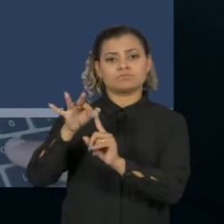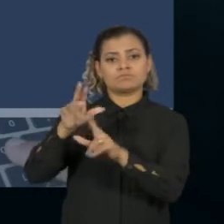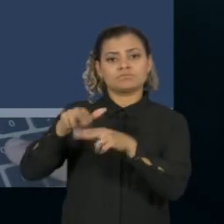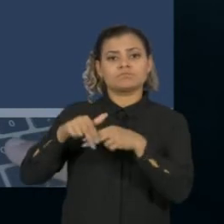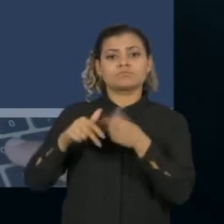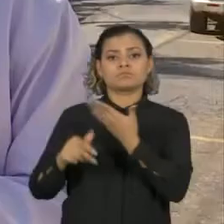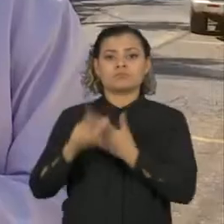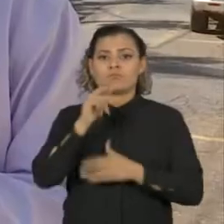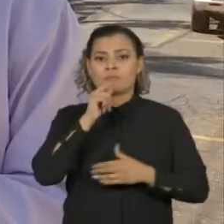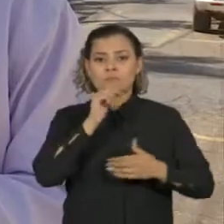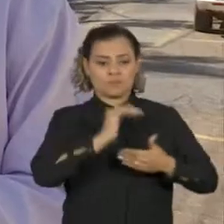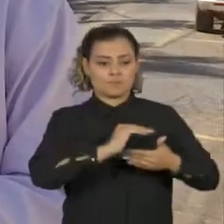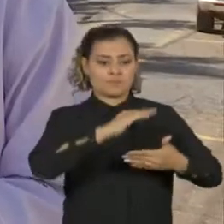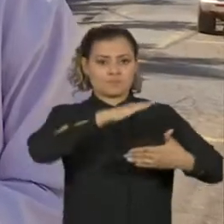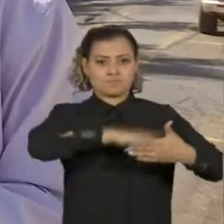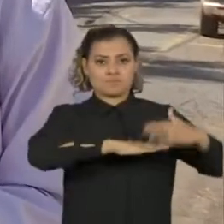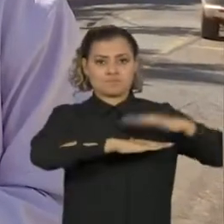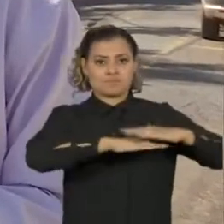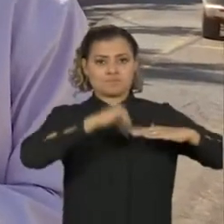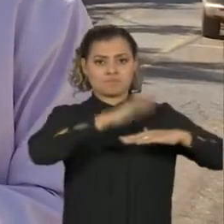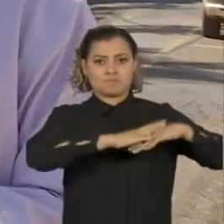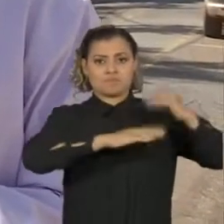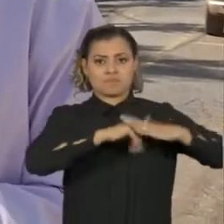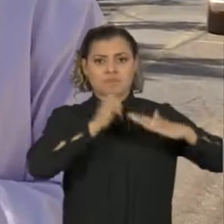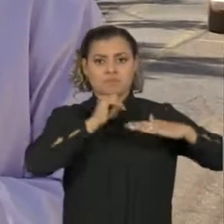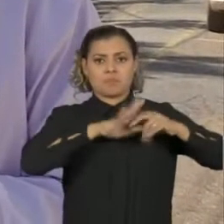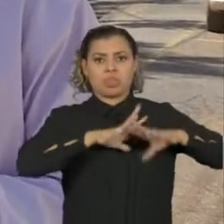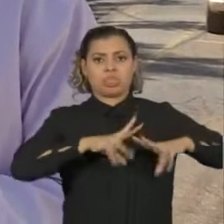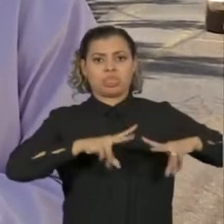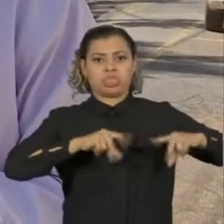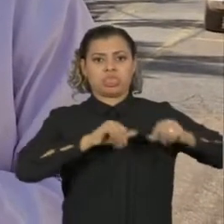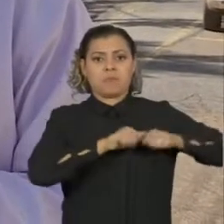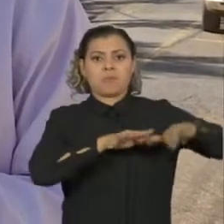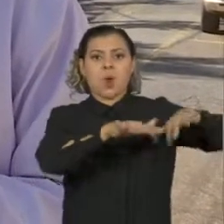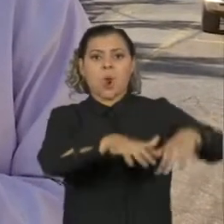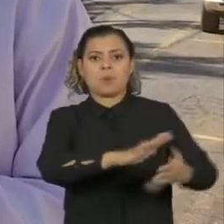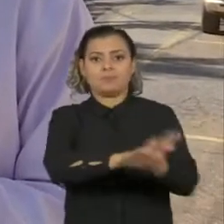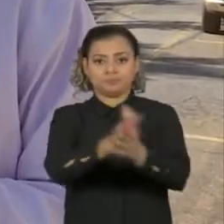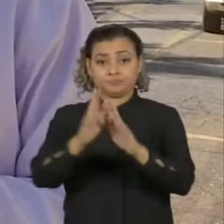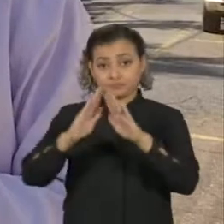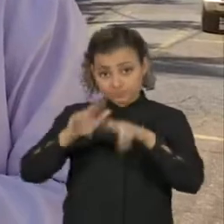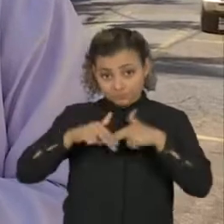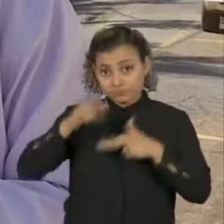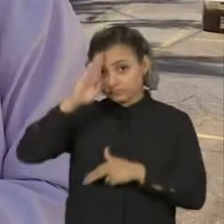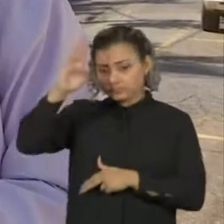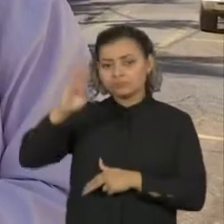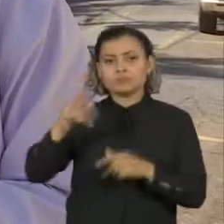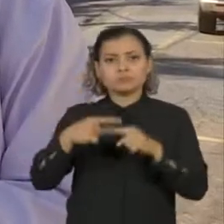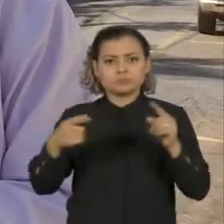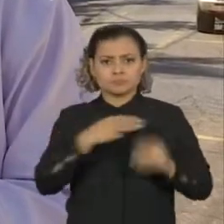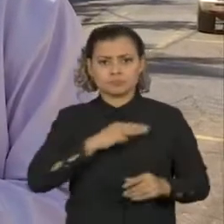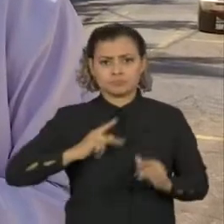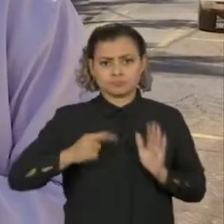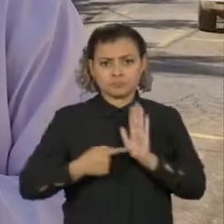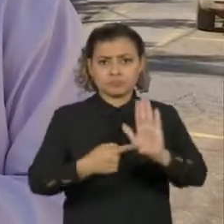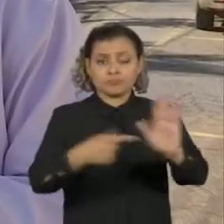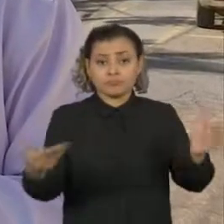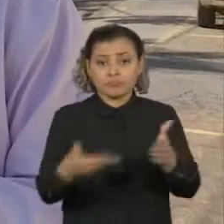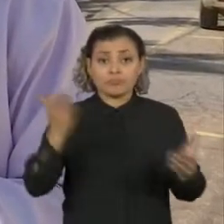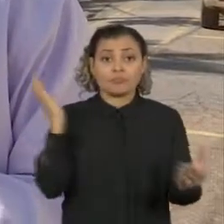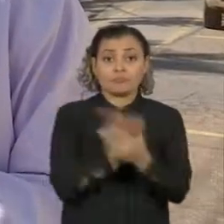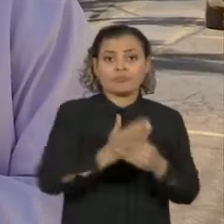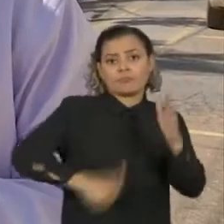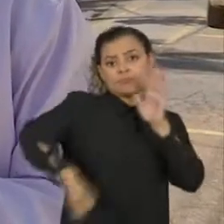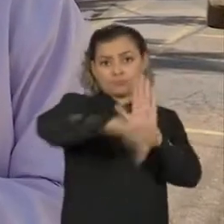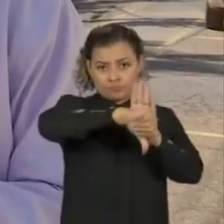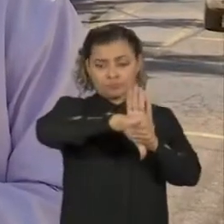liquefação. Ninguém ainda foi punido pelo rompimento da barragem. O Ministério Público Mineiro apresentou agora uma denúncia criminal. E o